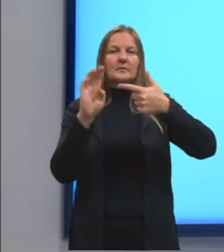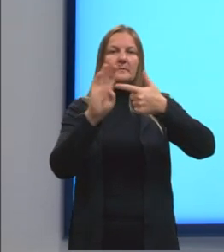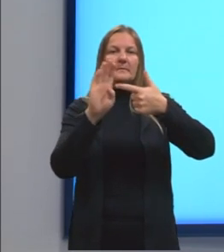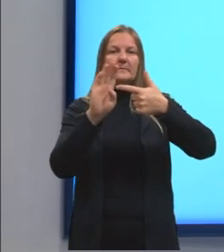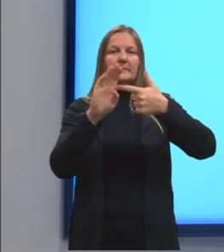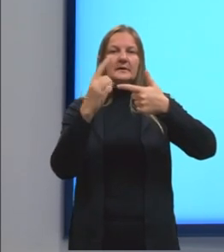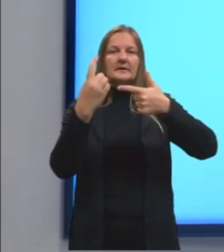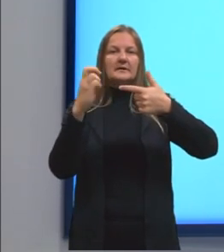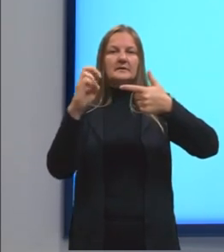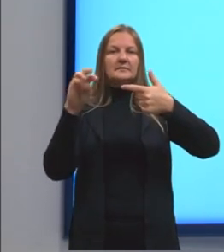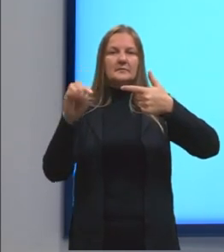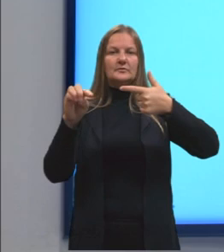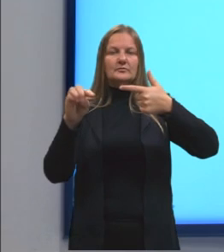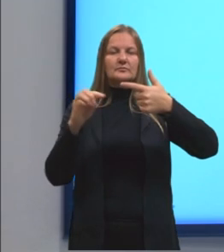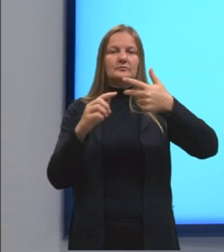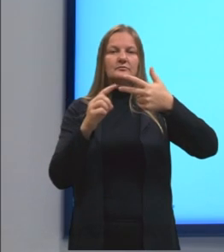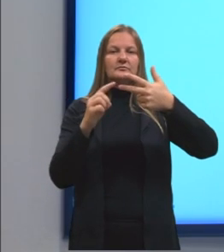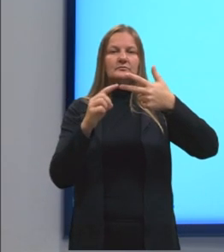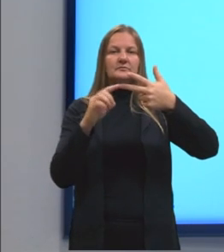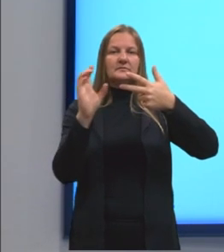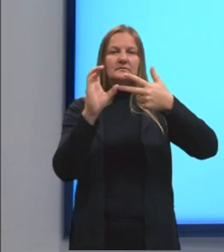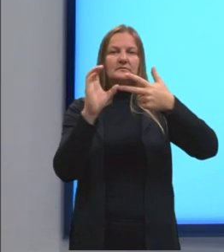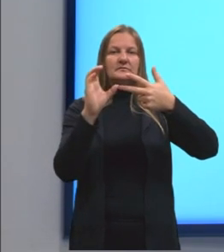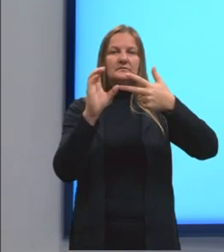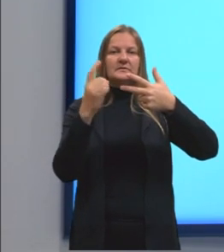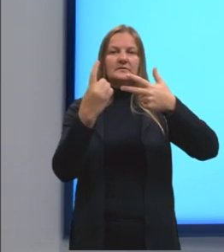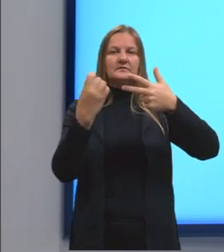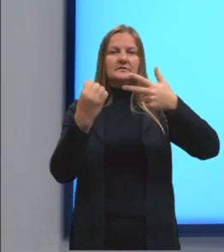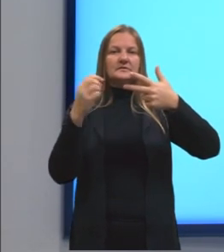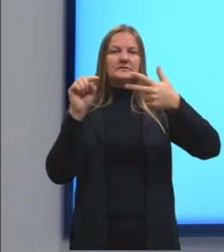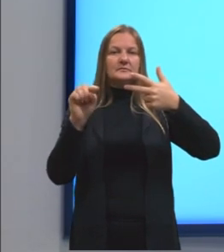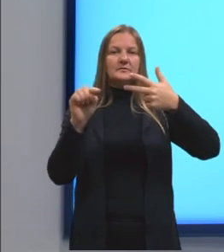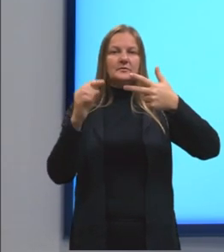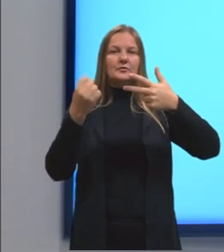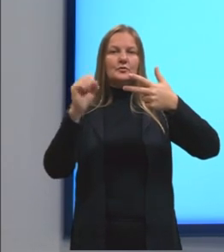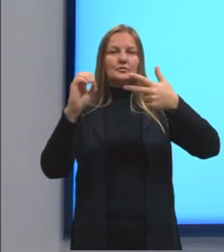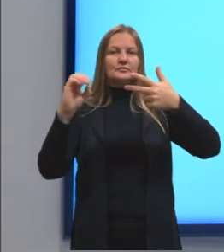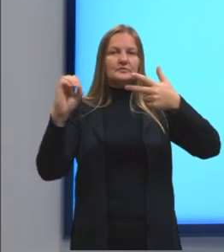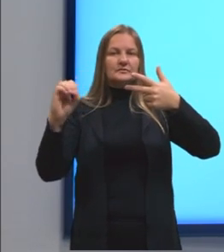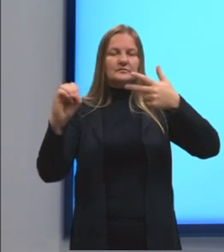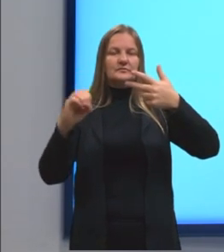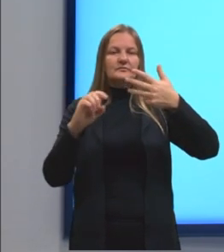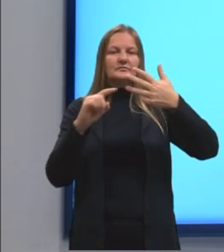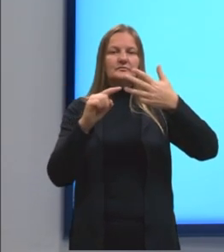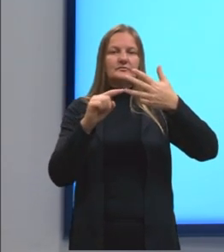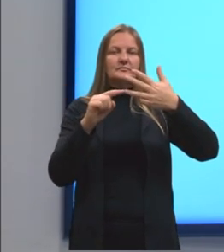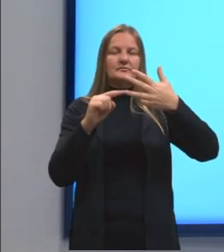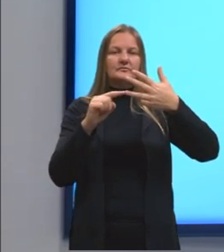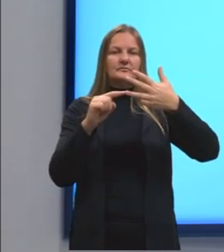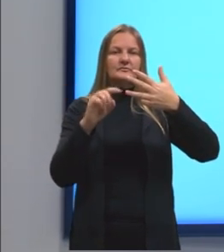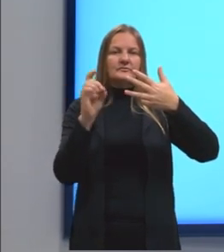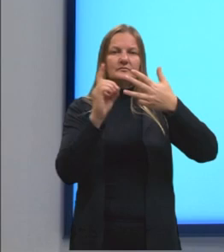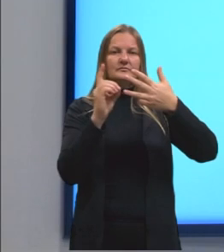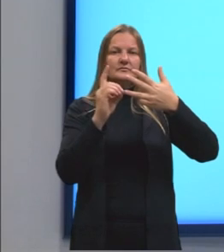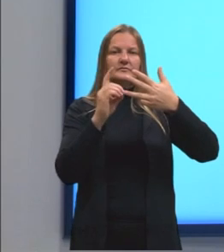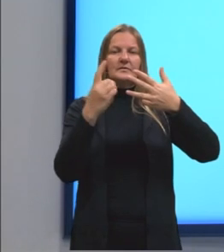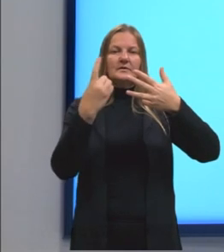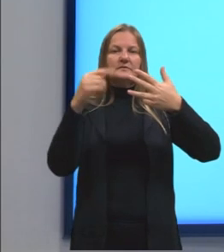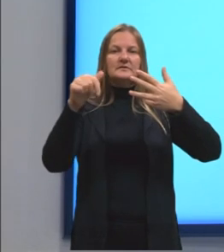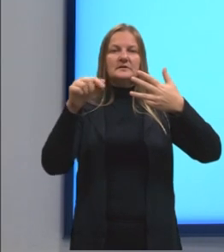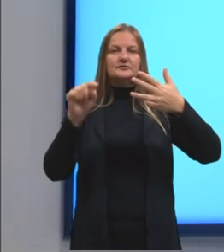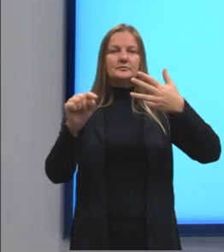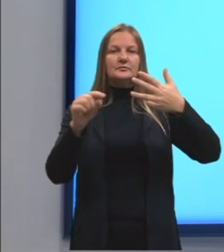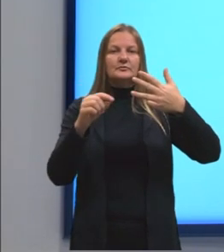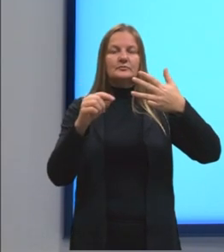B, 15 mil, alternativa C, 16 mil e 800, alternativa D, 17